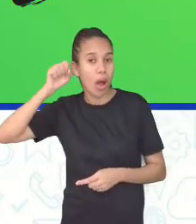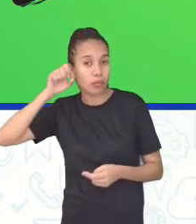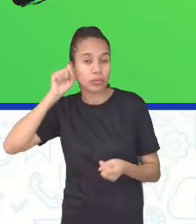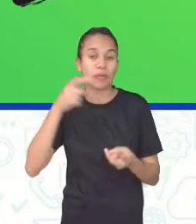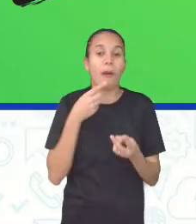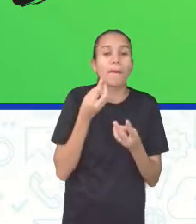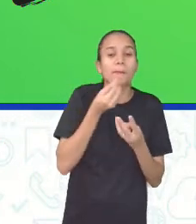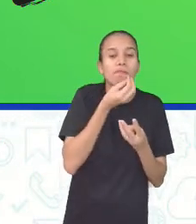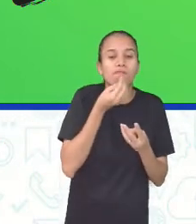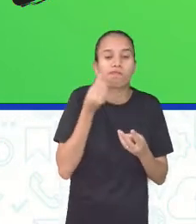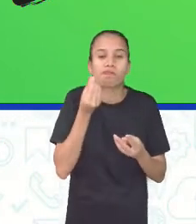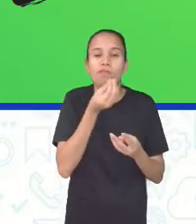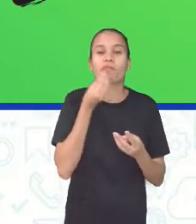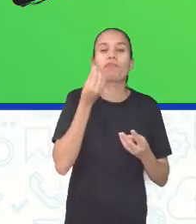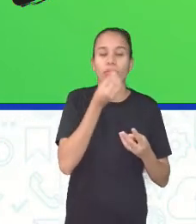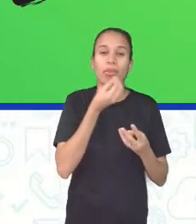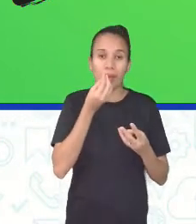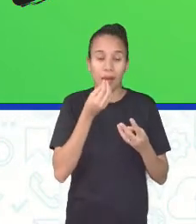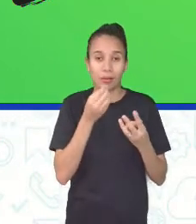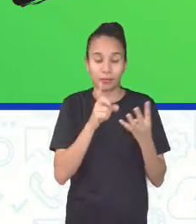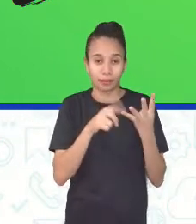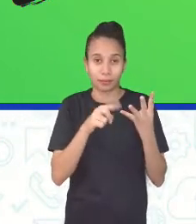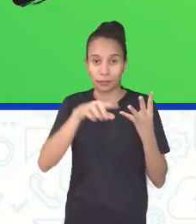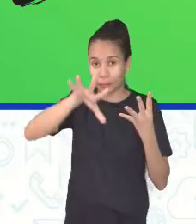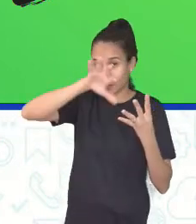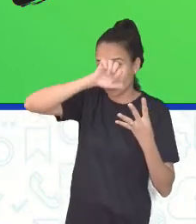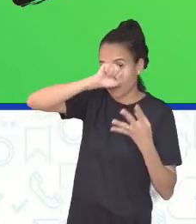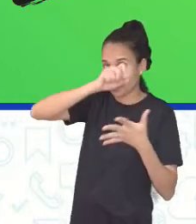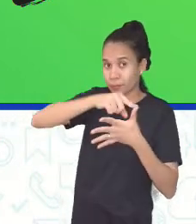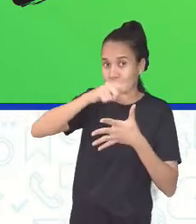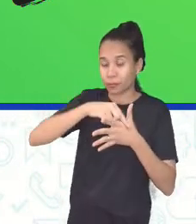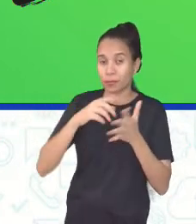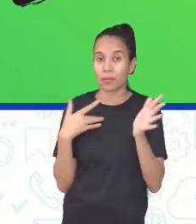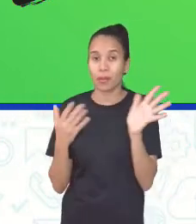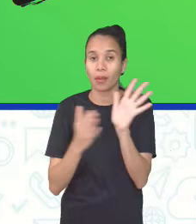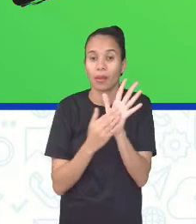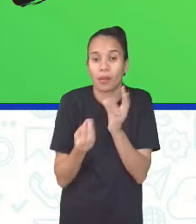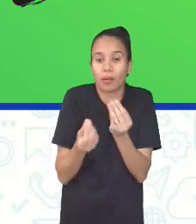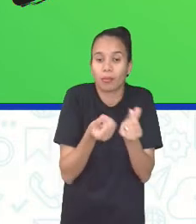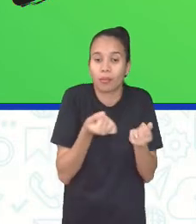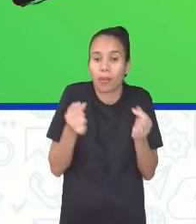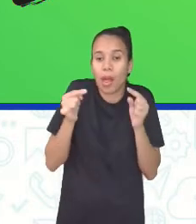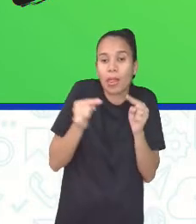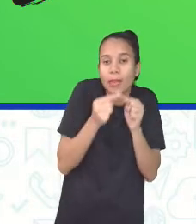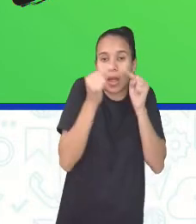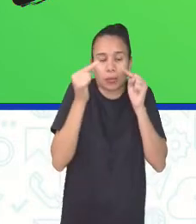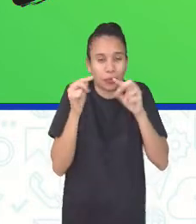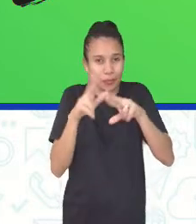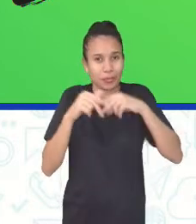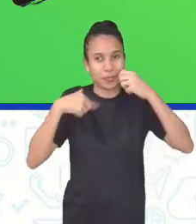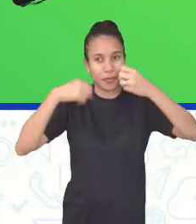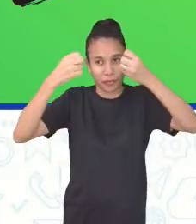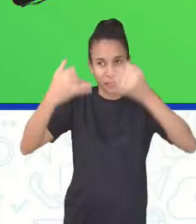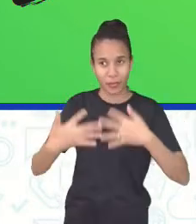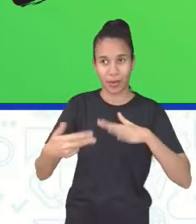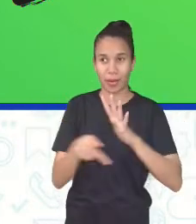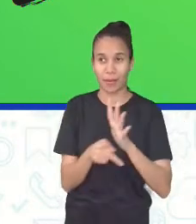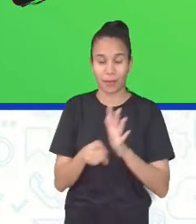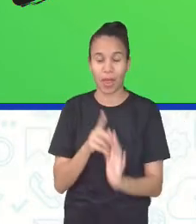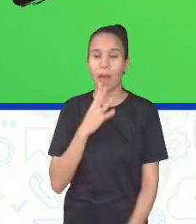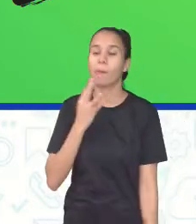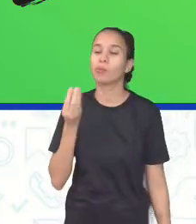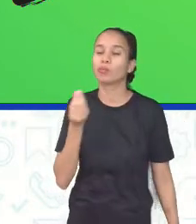o paladar ou gustação, o olfato e o tato. Por isso, vou até falar um pouquinho de gustação,